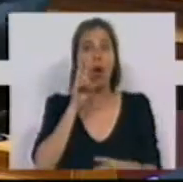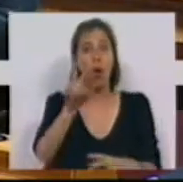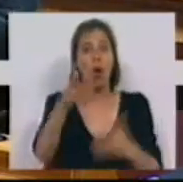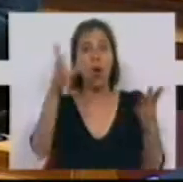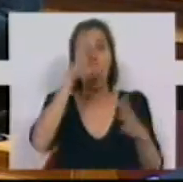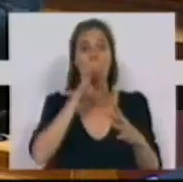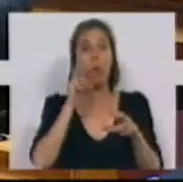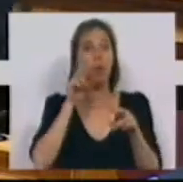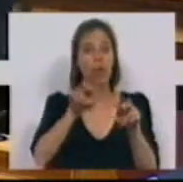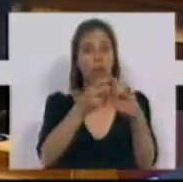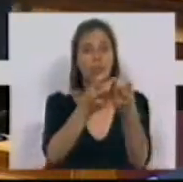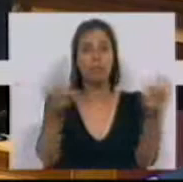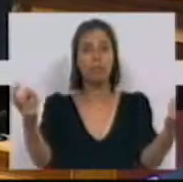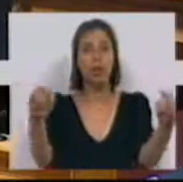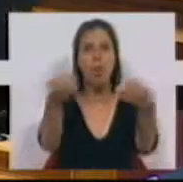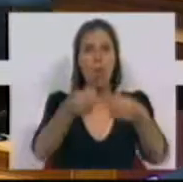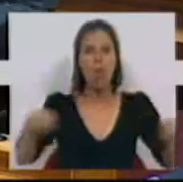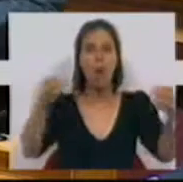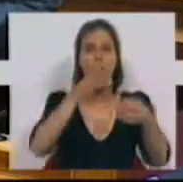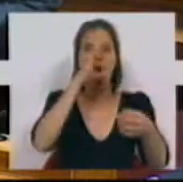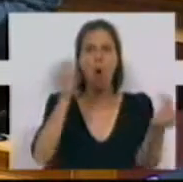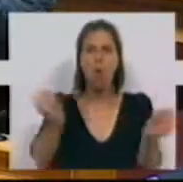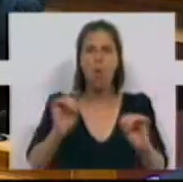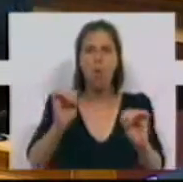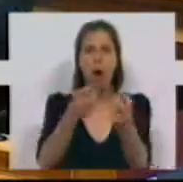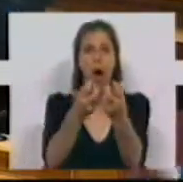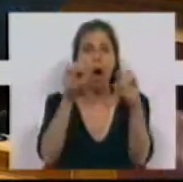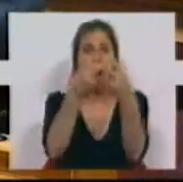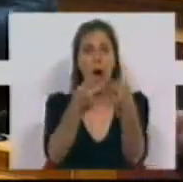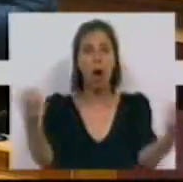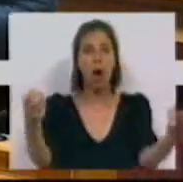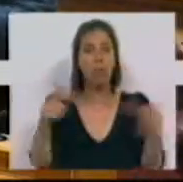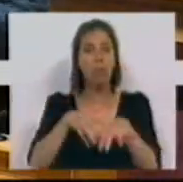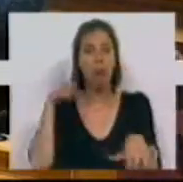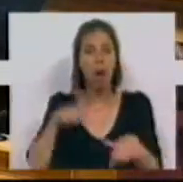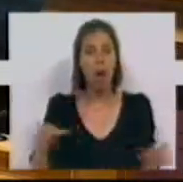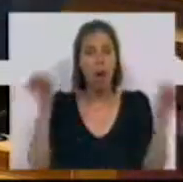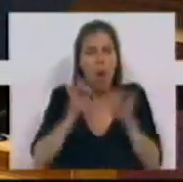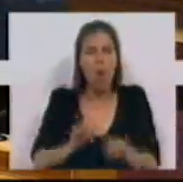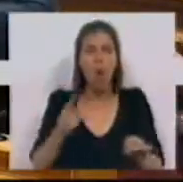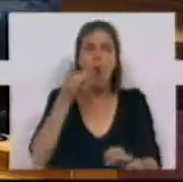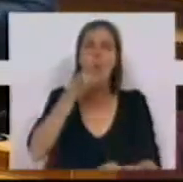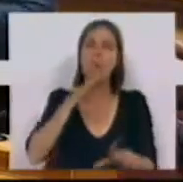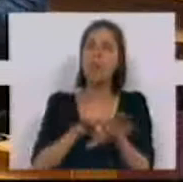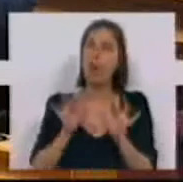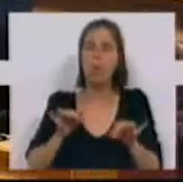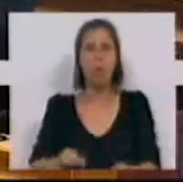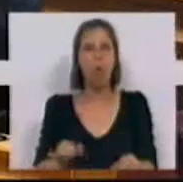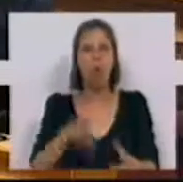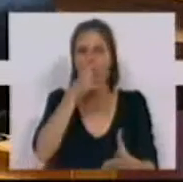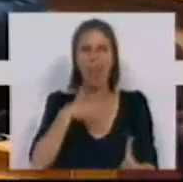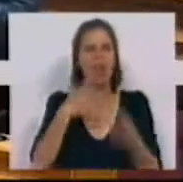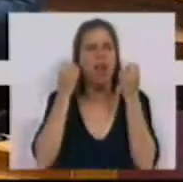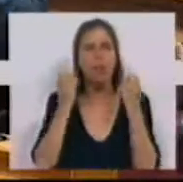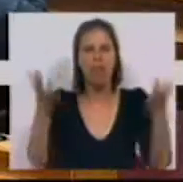bancada do Governo e ver a ausência do Governo aqui neste Parlamento num dia como hoje. É de